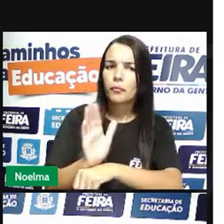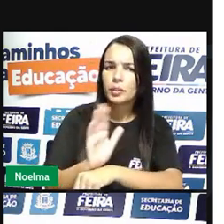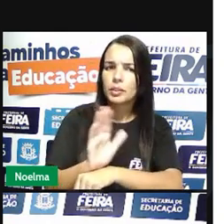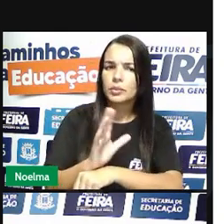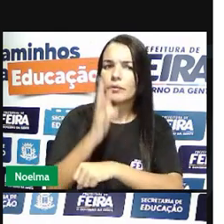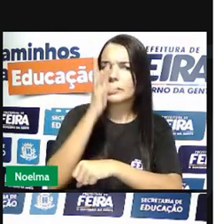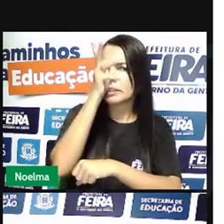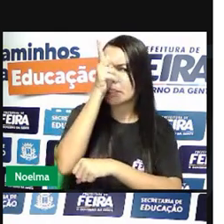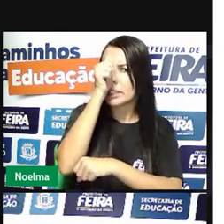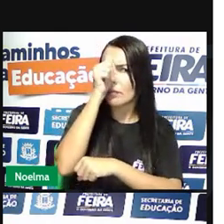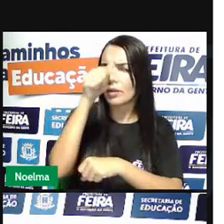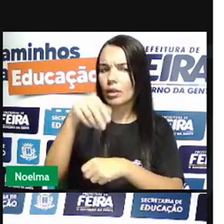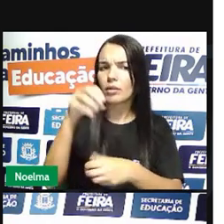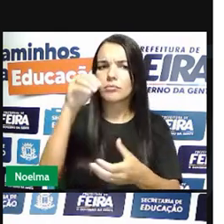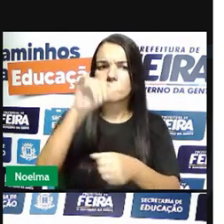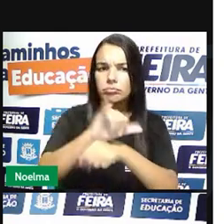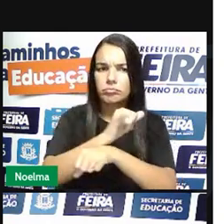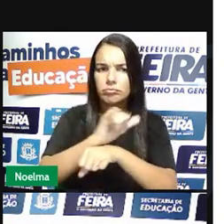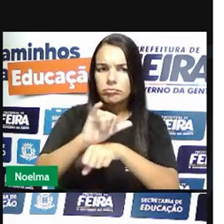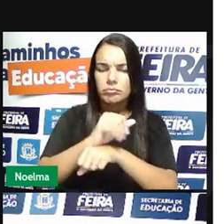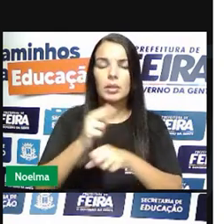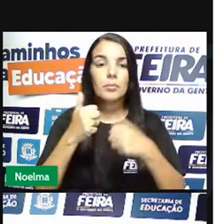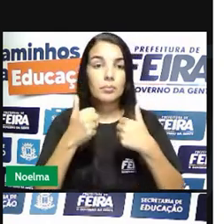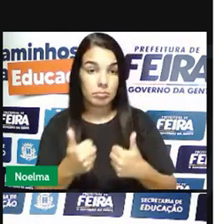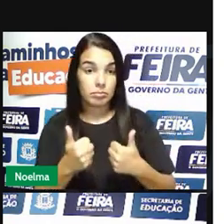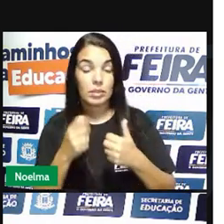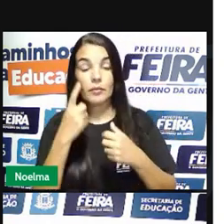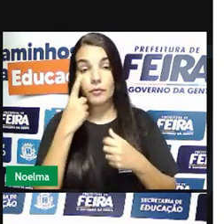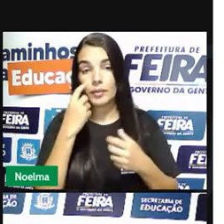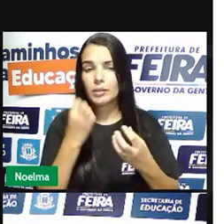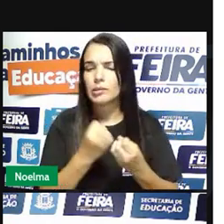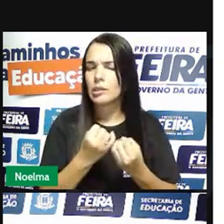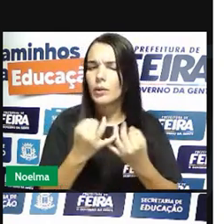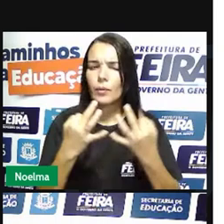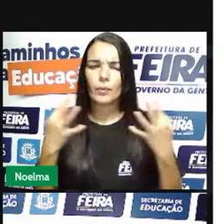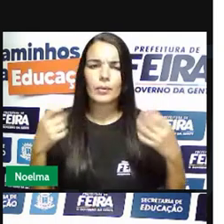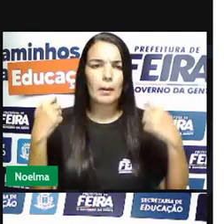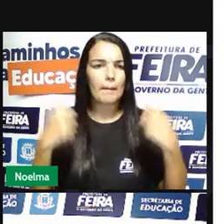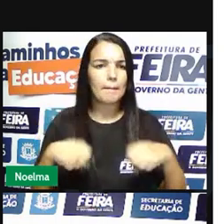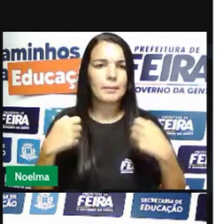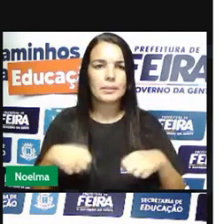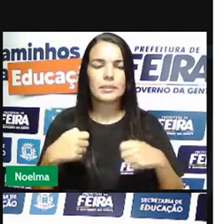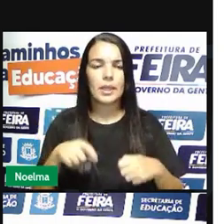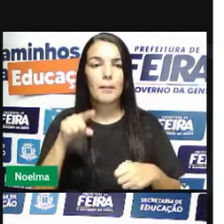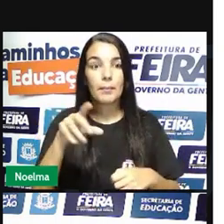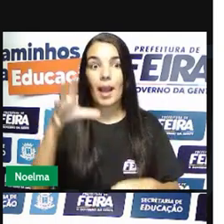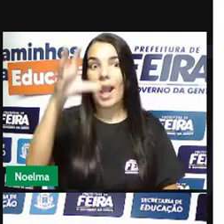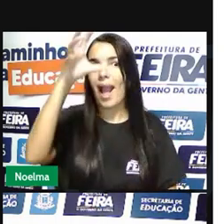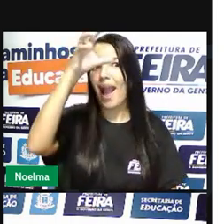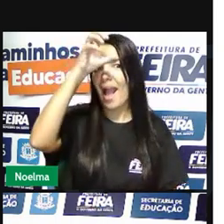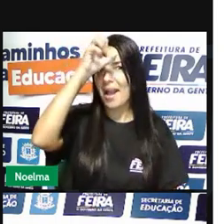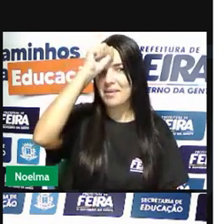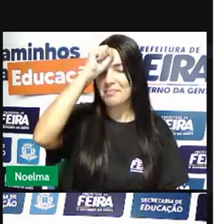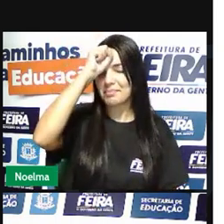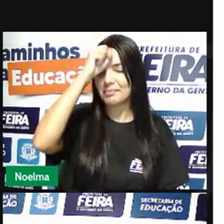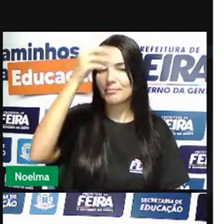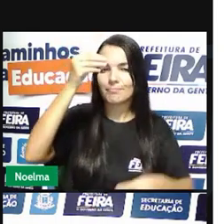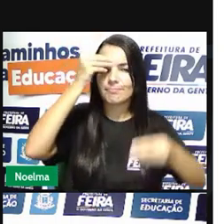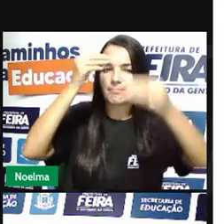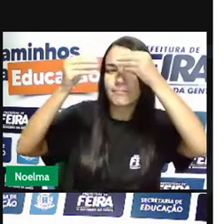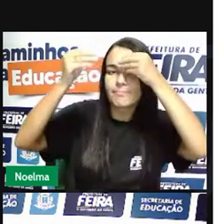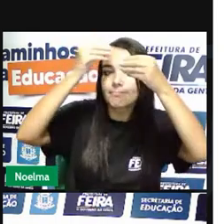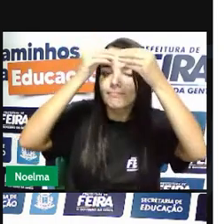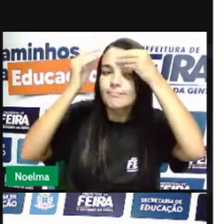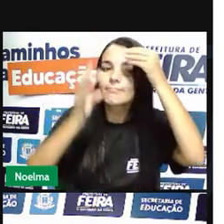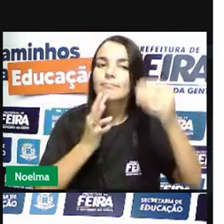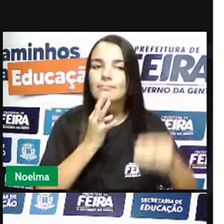aqui no canal e assista quantas vezes vocês quiserem para que vocês possam aprender o máximo possível